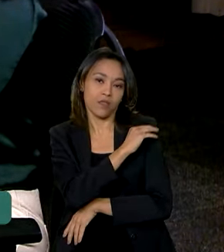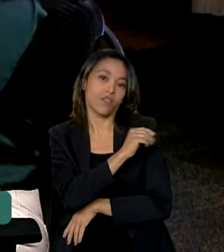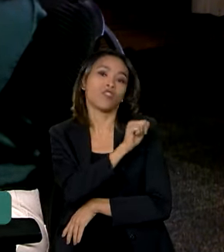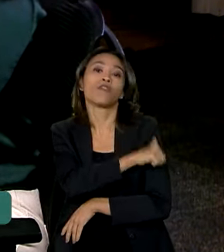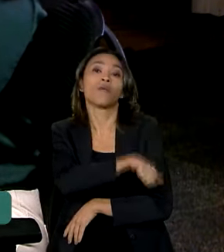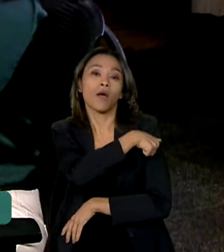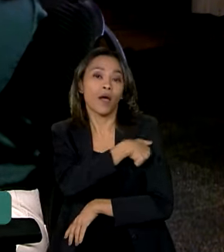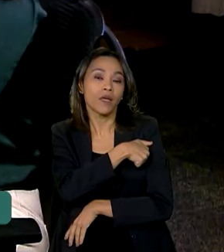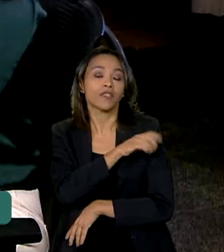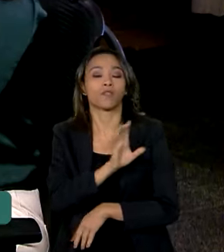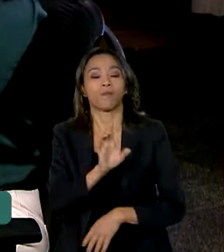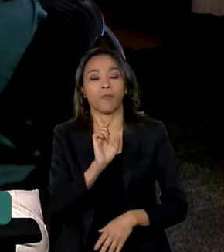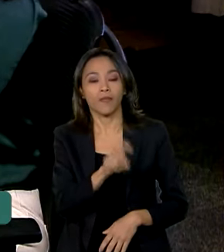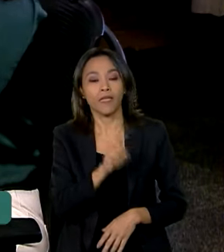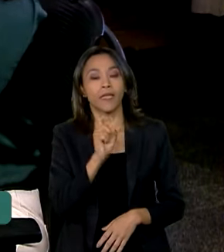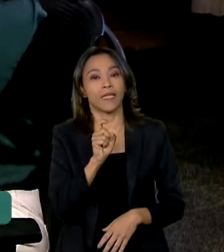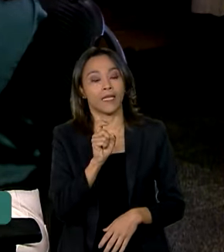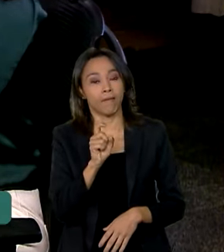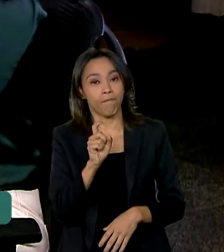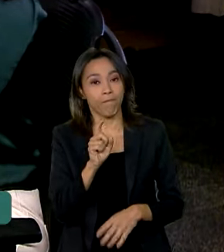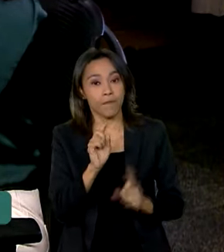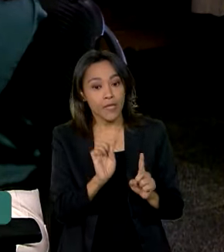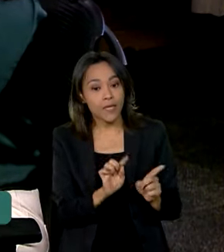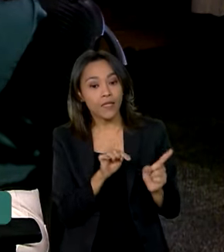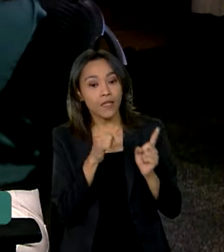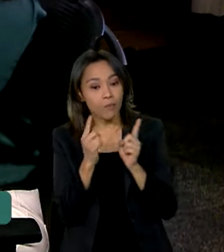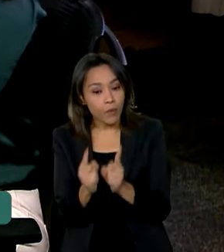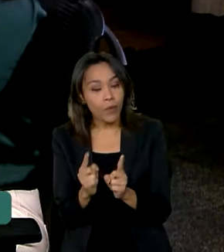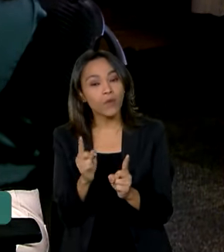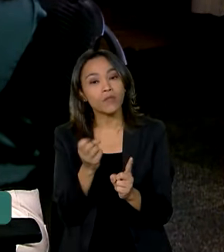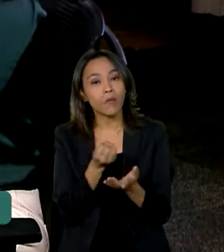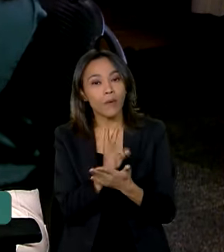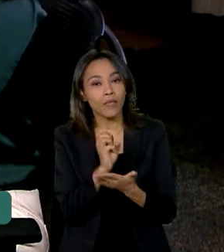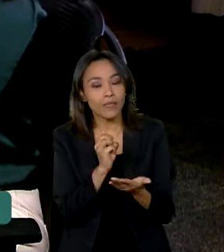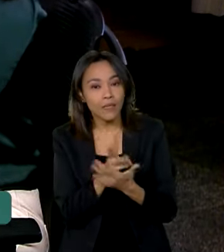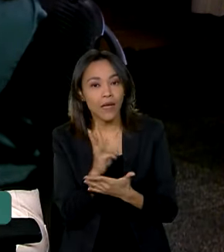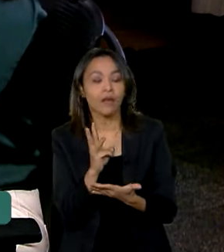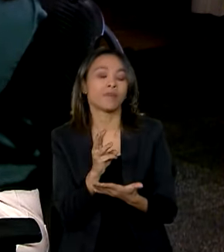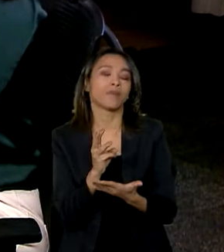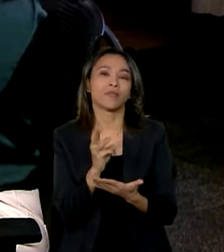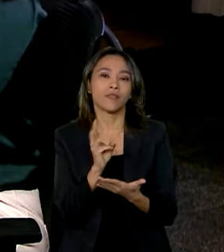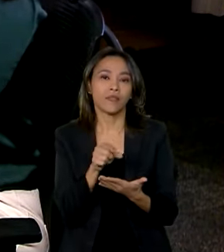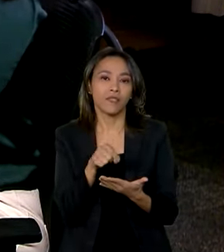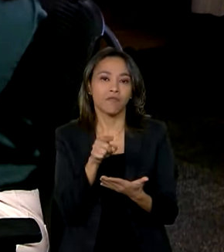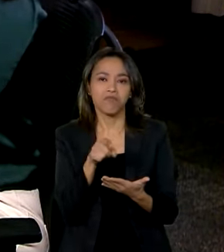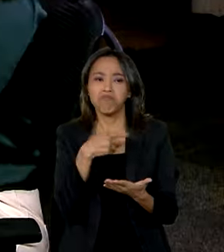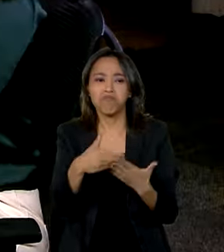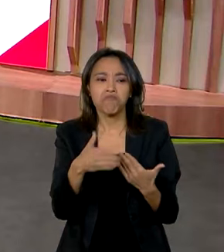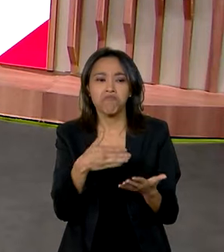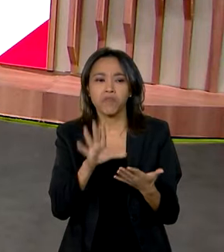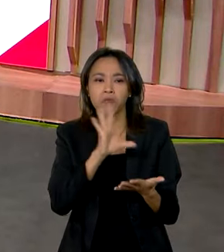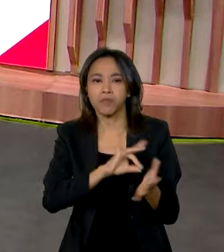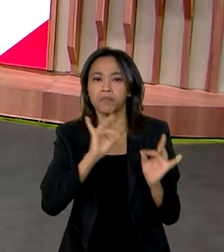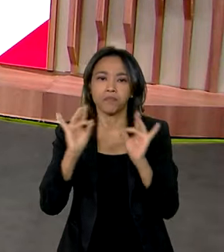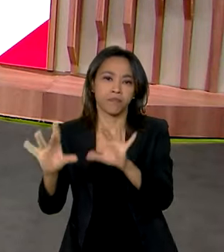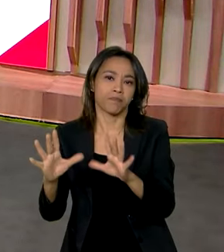gera um card. E você pode mandar esse card pronto pelo WhatsApp ou para a rede que você quiser.